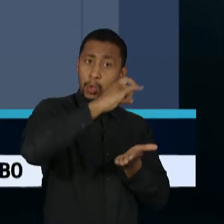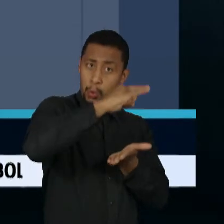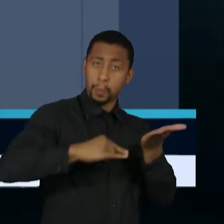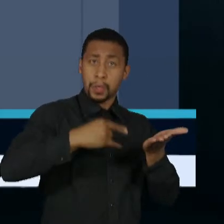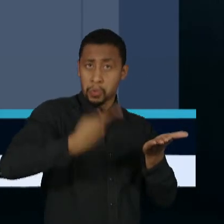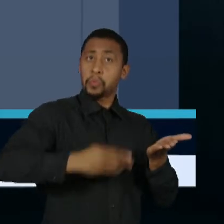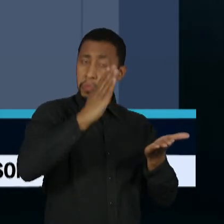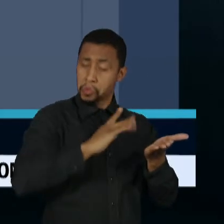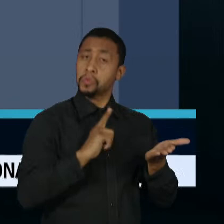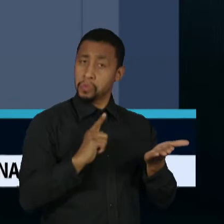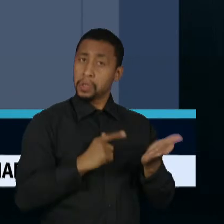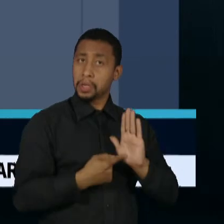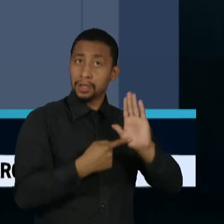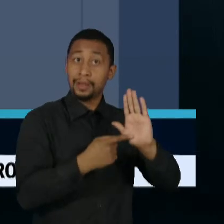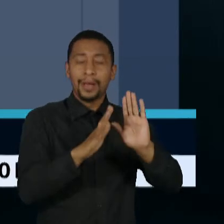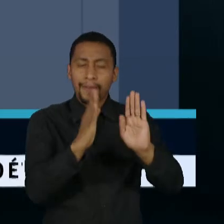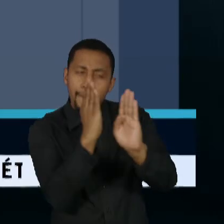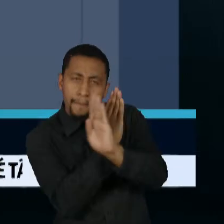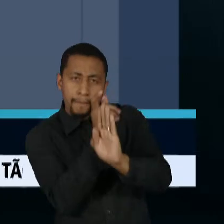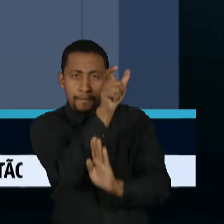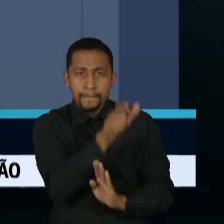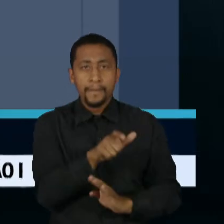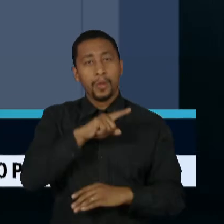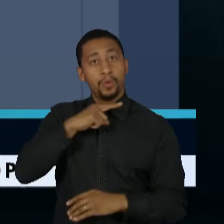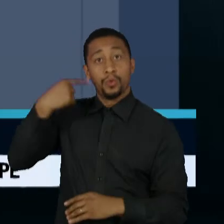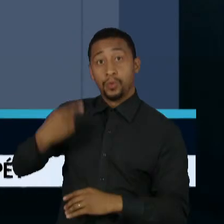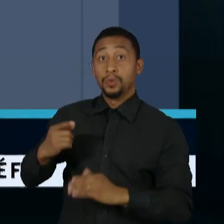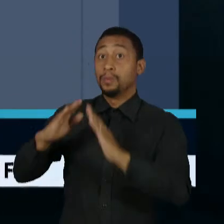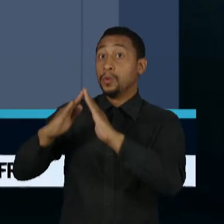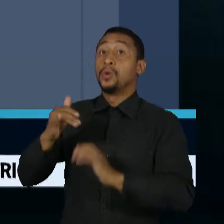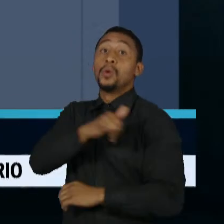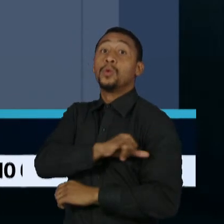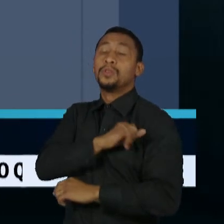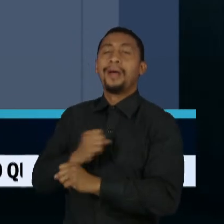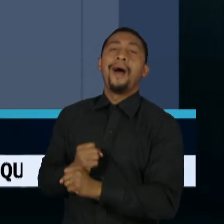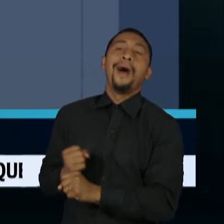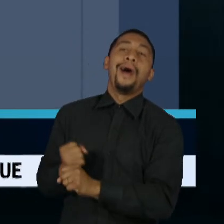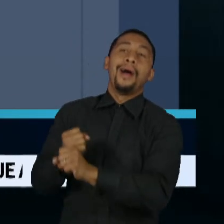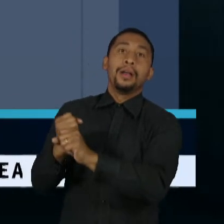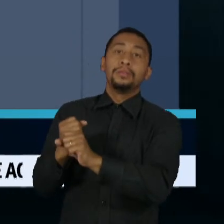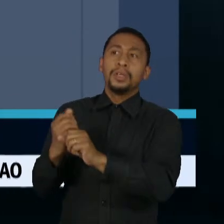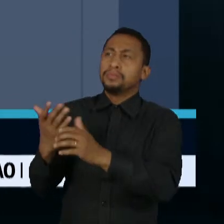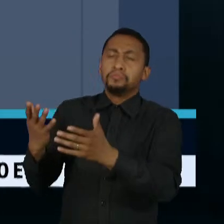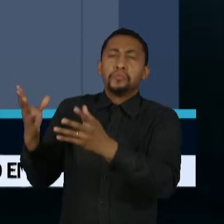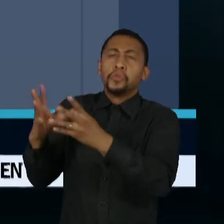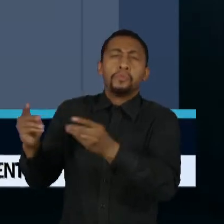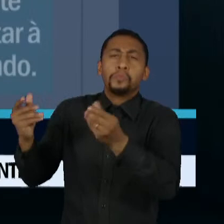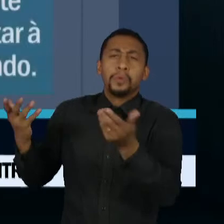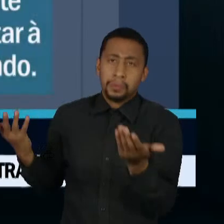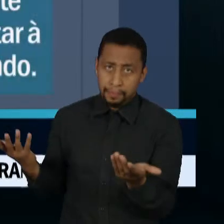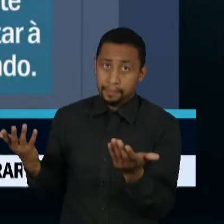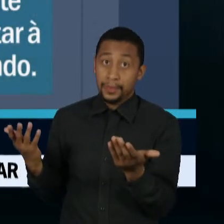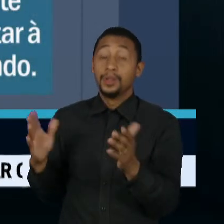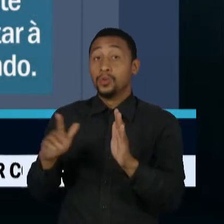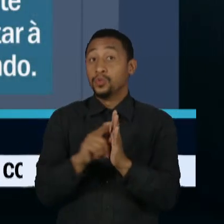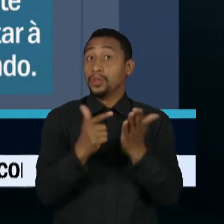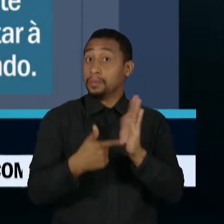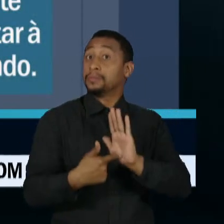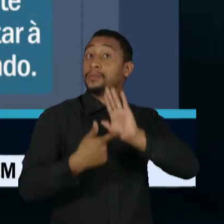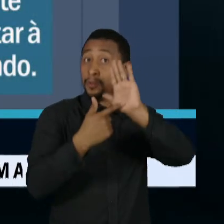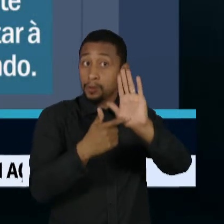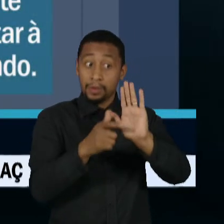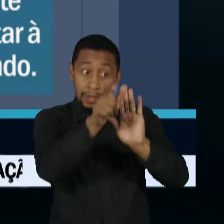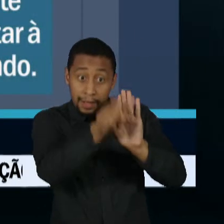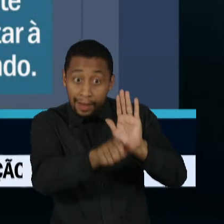cita ainda o caso de um espião russo que viveu durante anos no Rio de Janeiro e que está desaparecido. O jornal afirma ainda que a